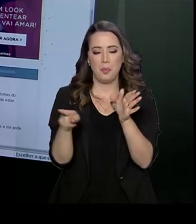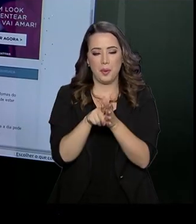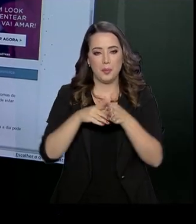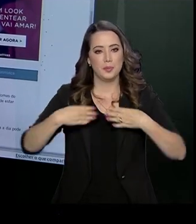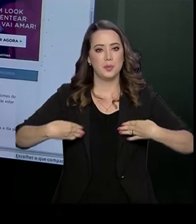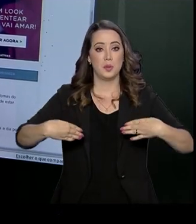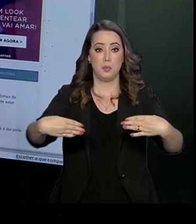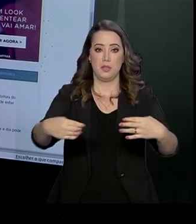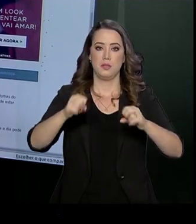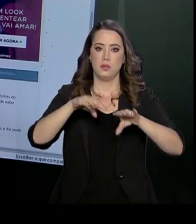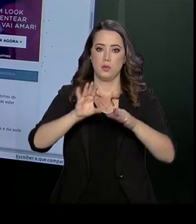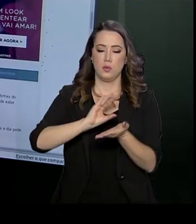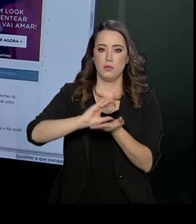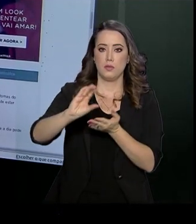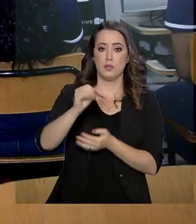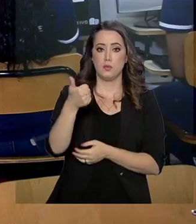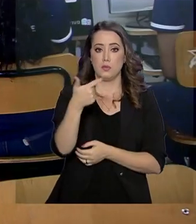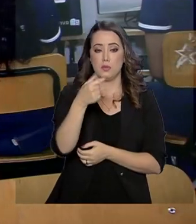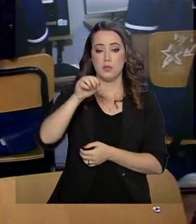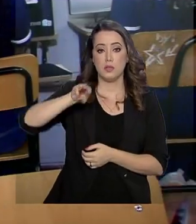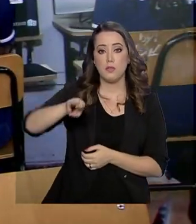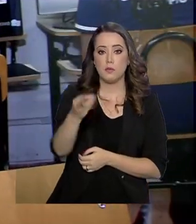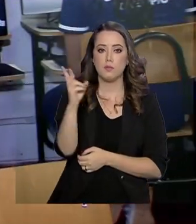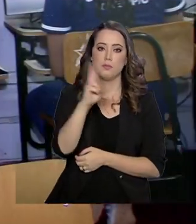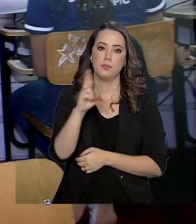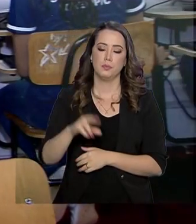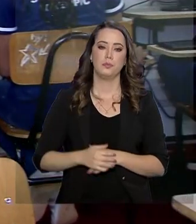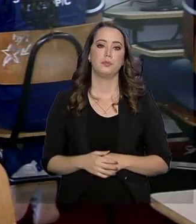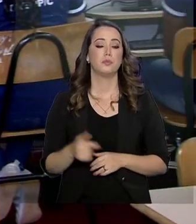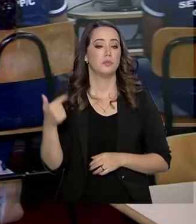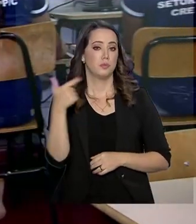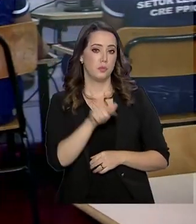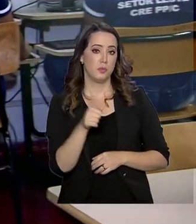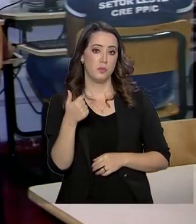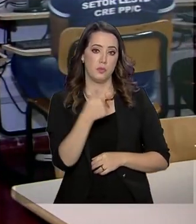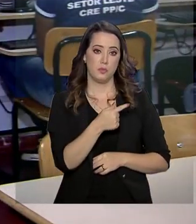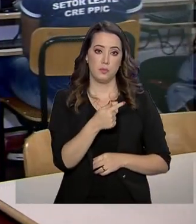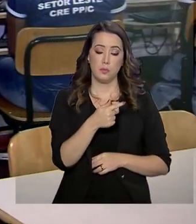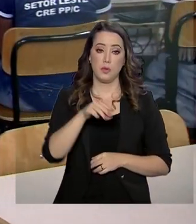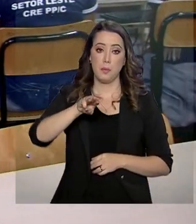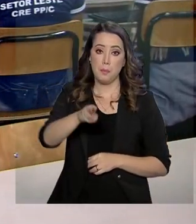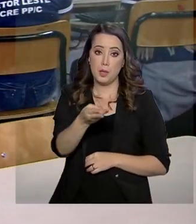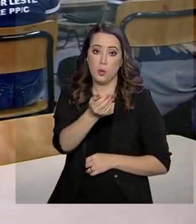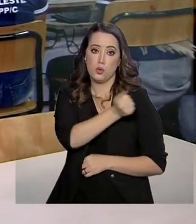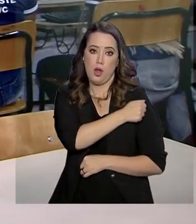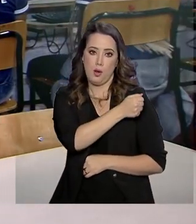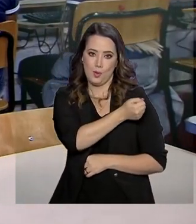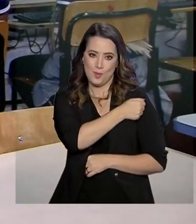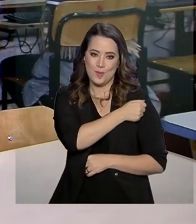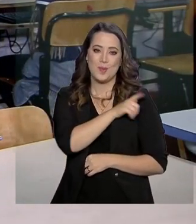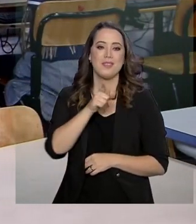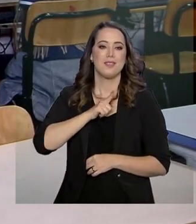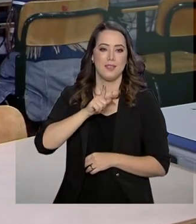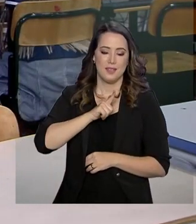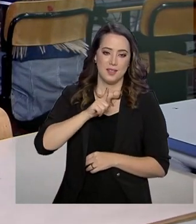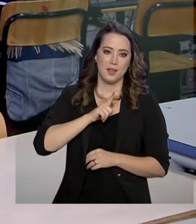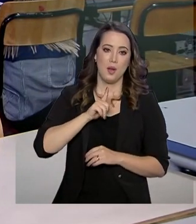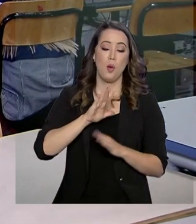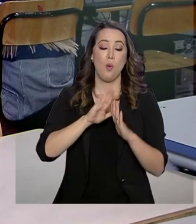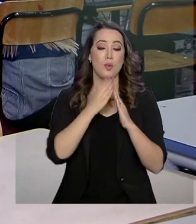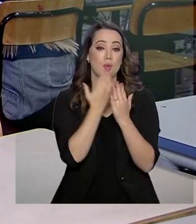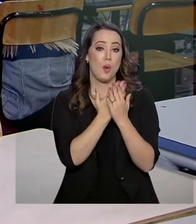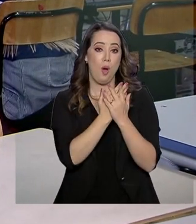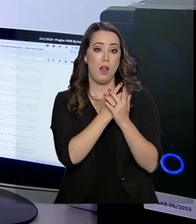O investimento é de 120 milhões de reais. Outros 17 milhões de alunos serão contemplados em